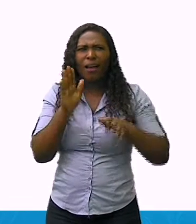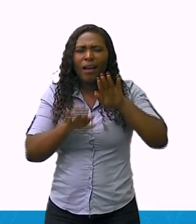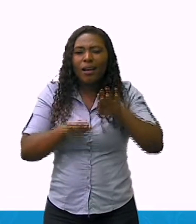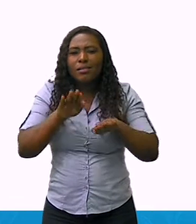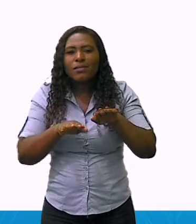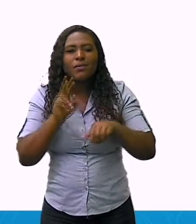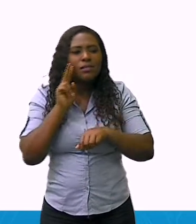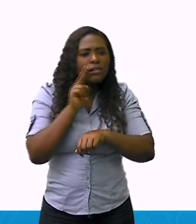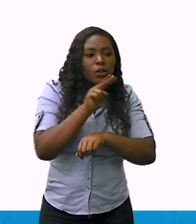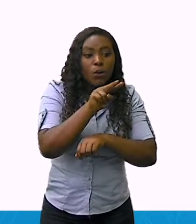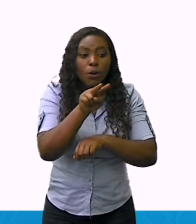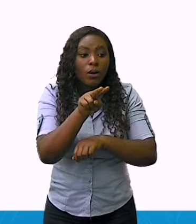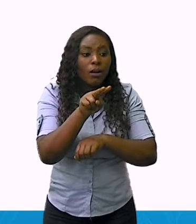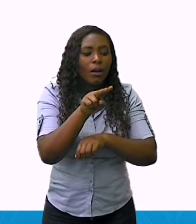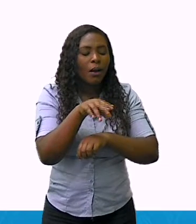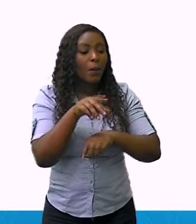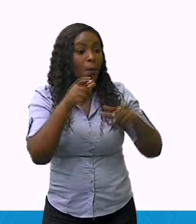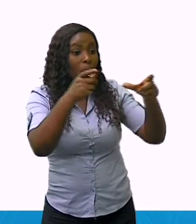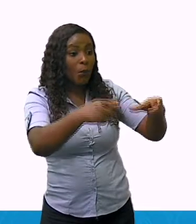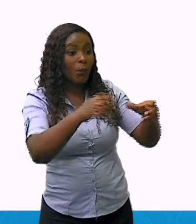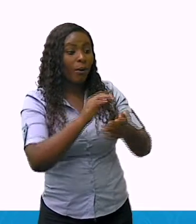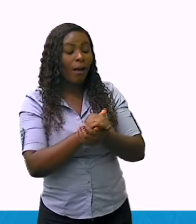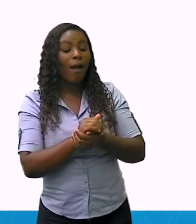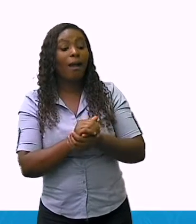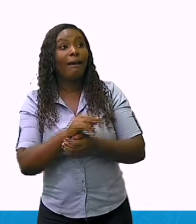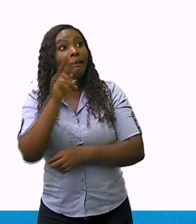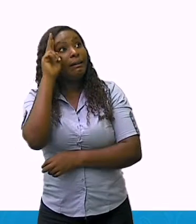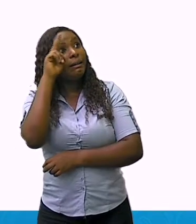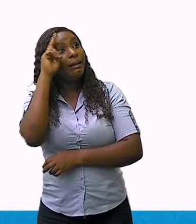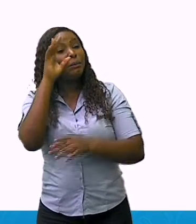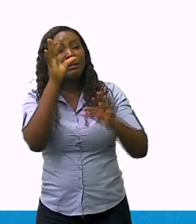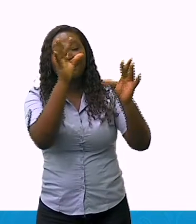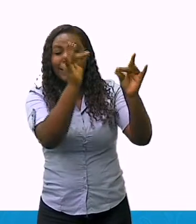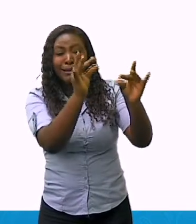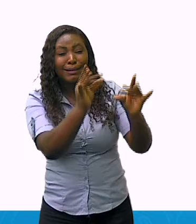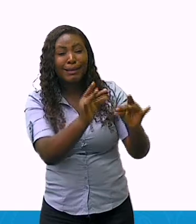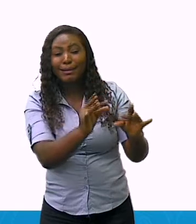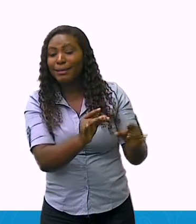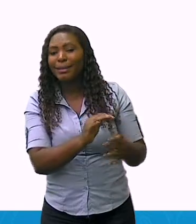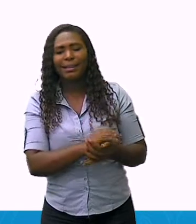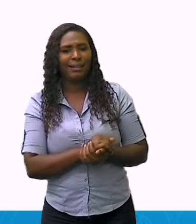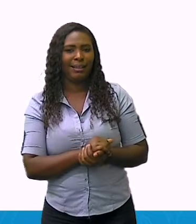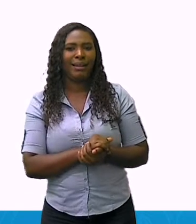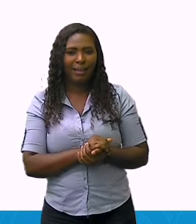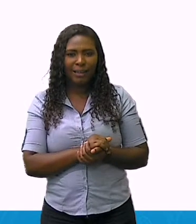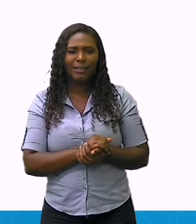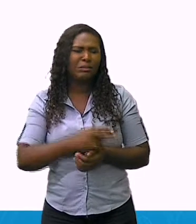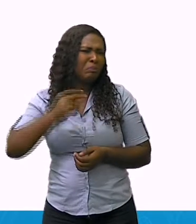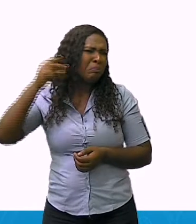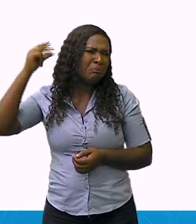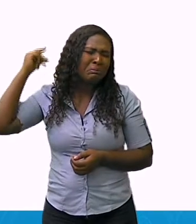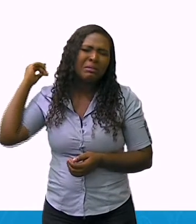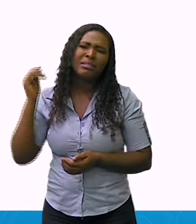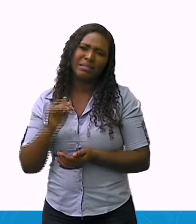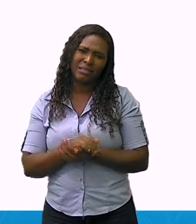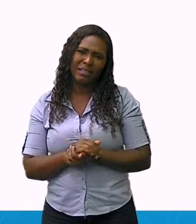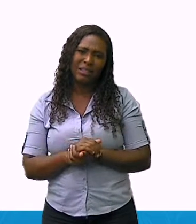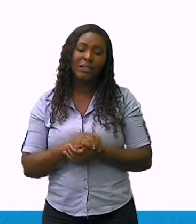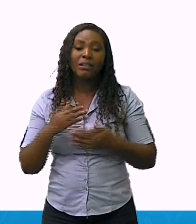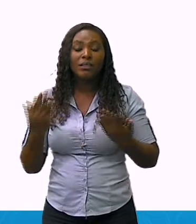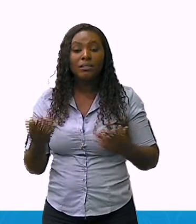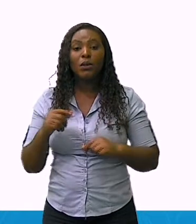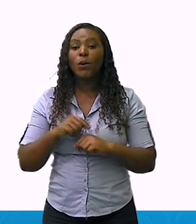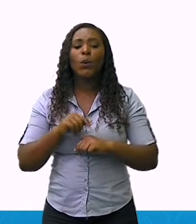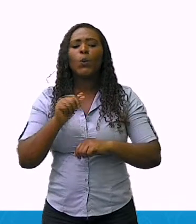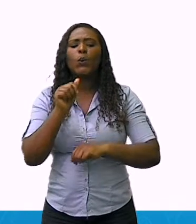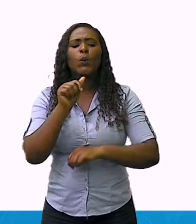Então, vamos pensar, quais as transformações que você consegue identificar do local onde você